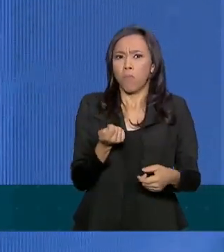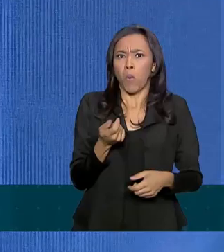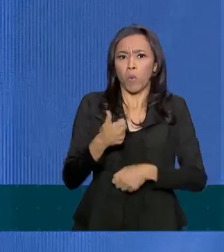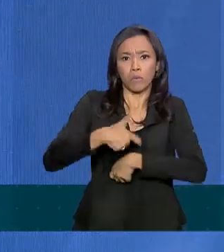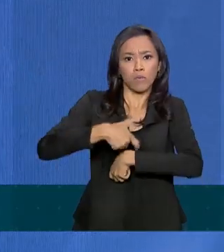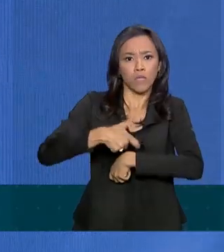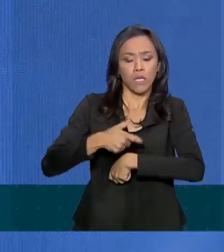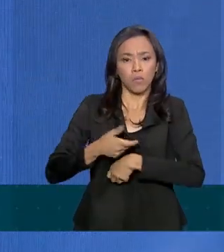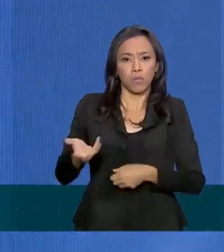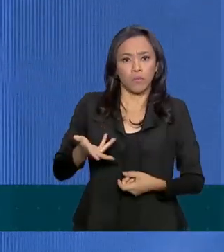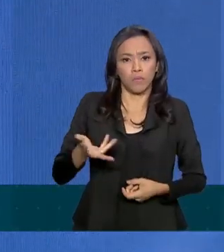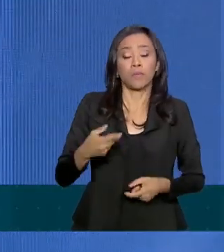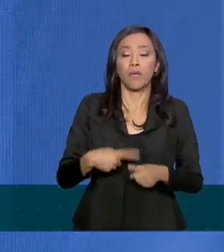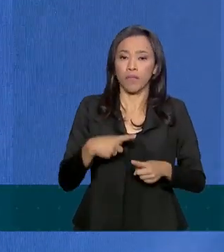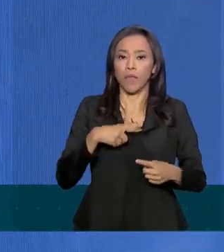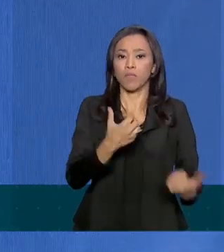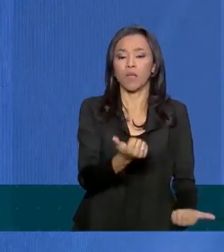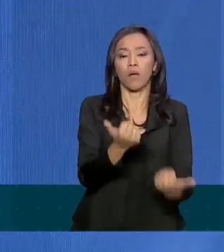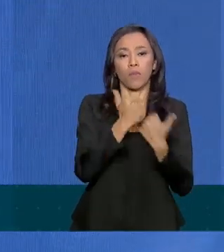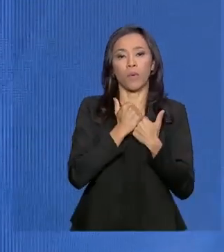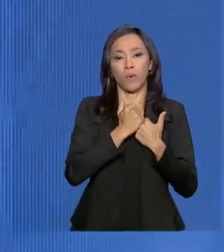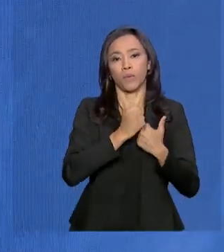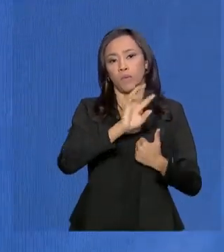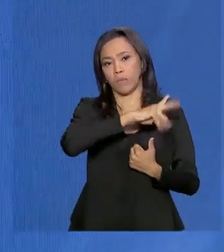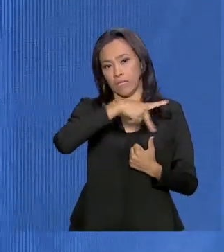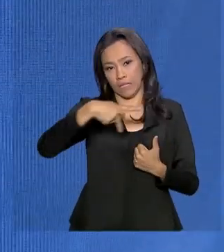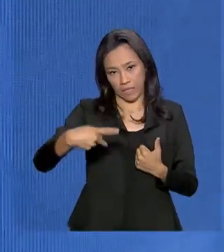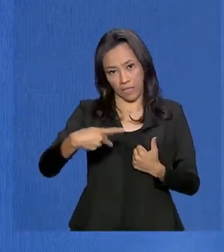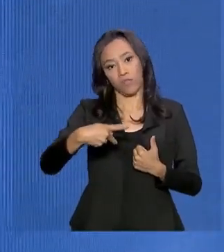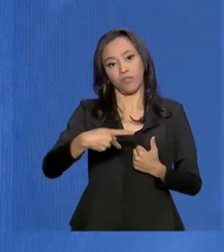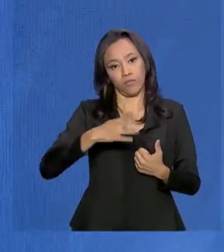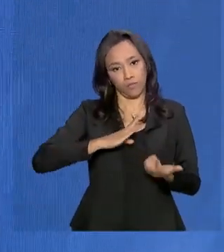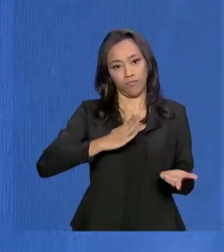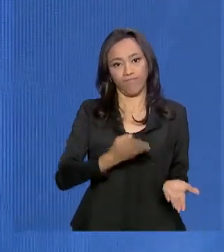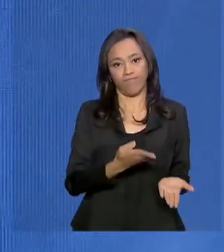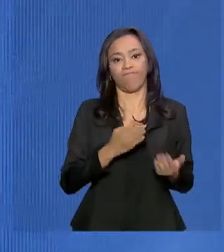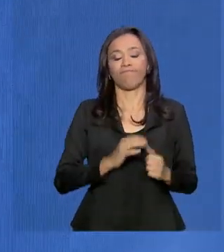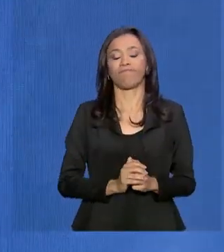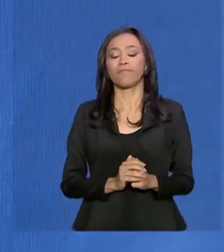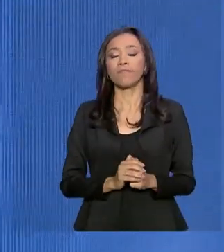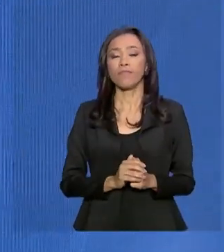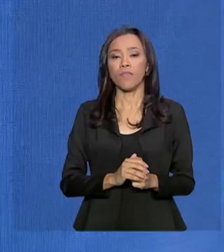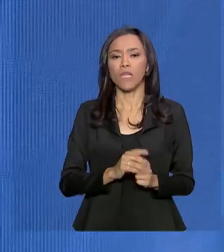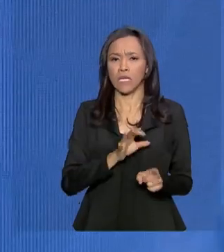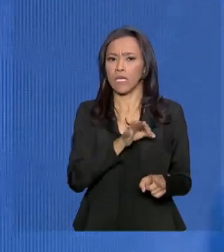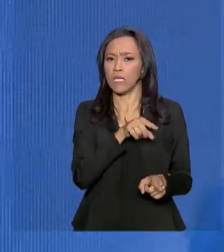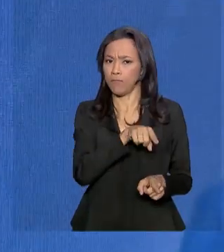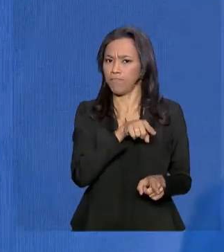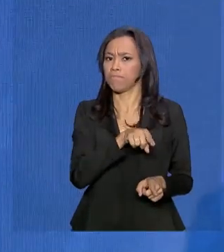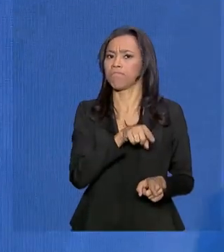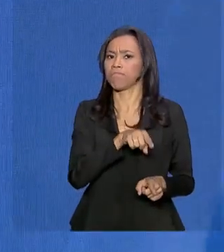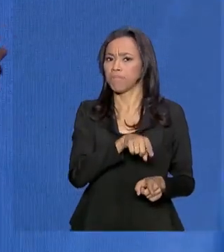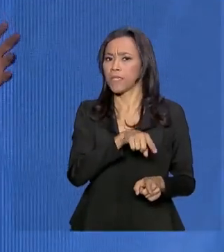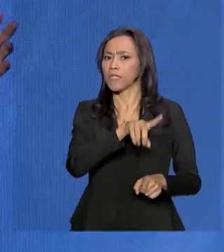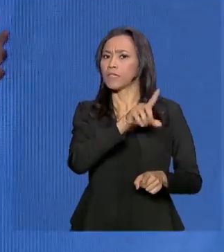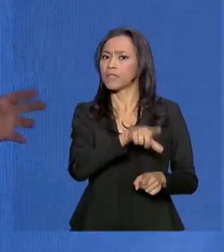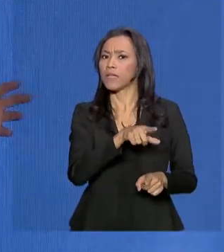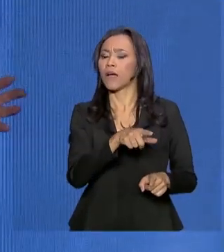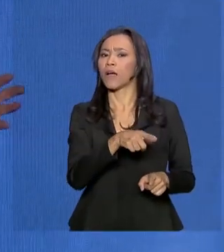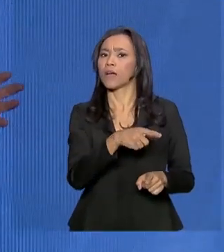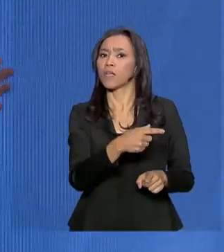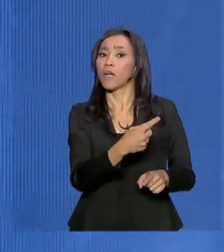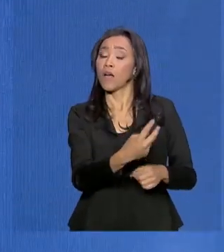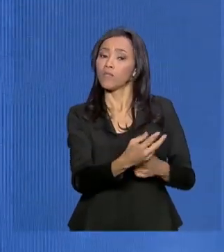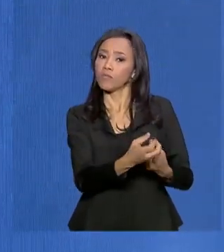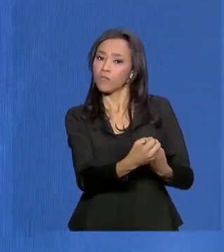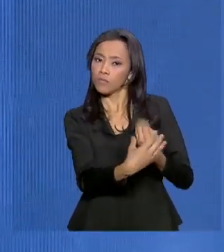porque temos o apoio do presidente, de um lado, que está realmente fornecendo um escudo